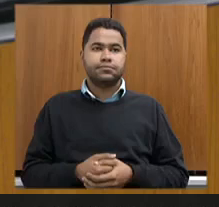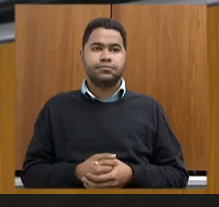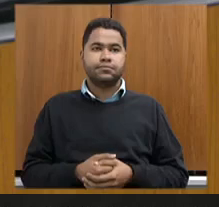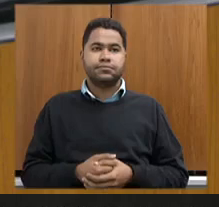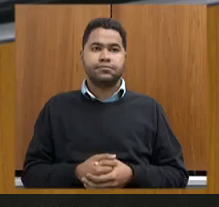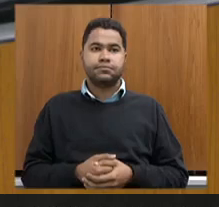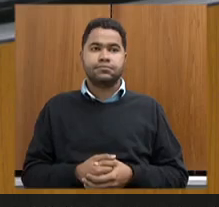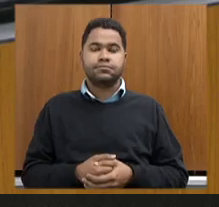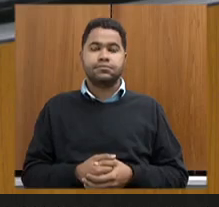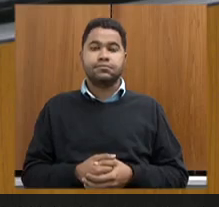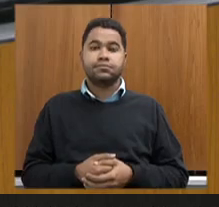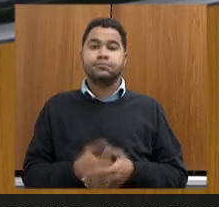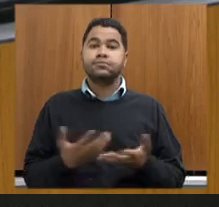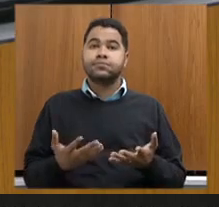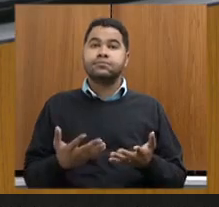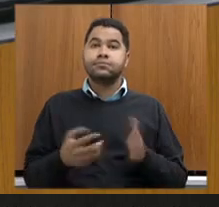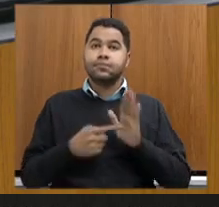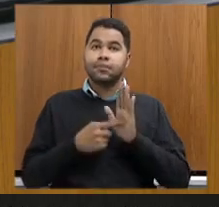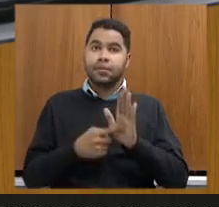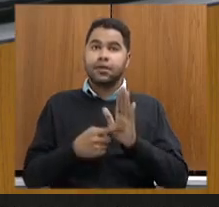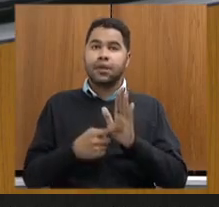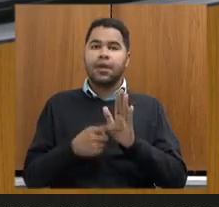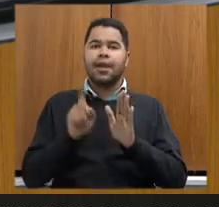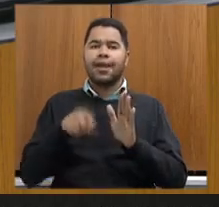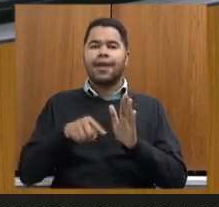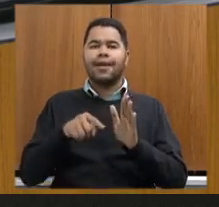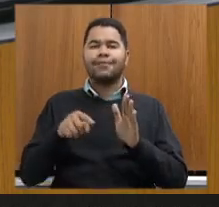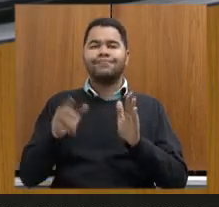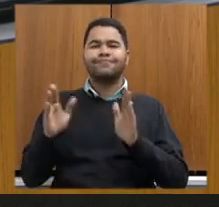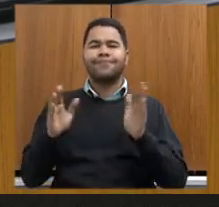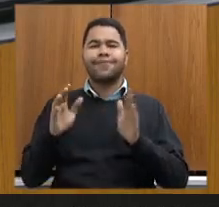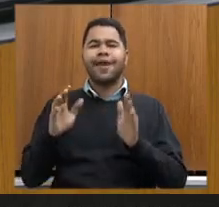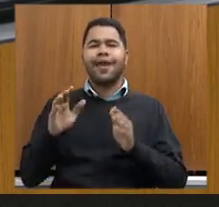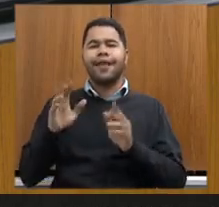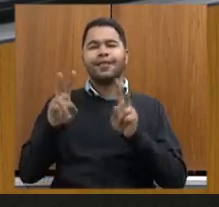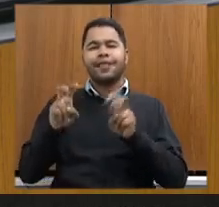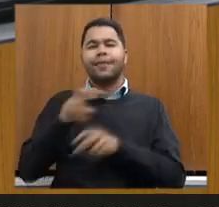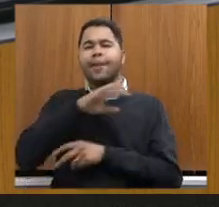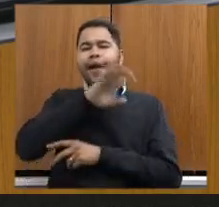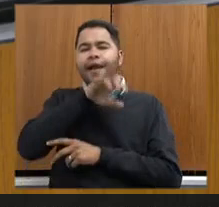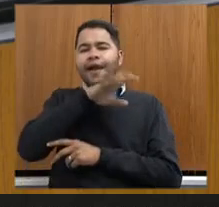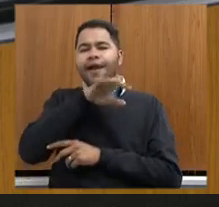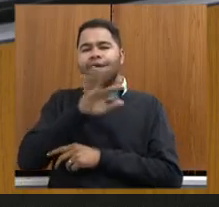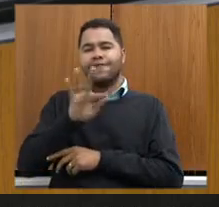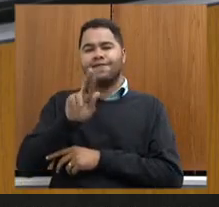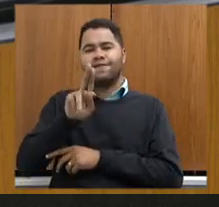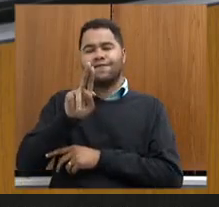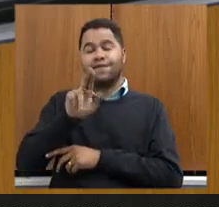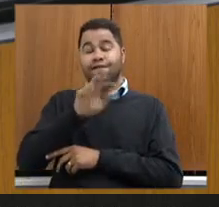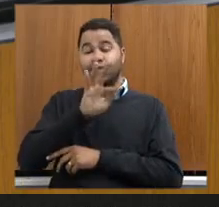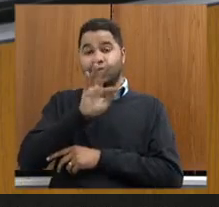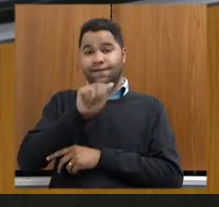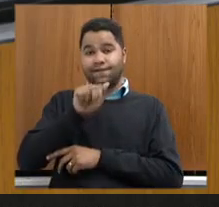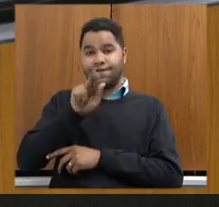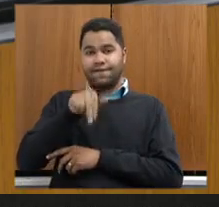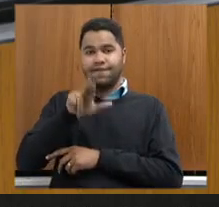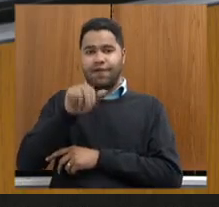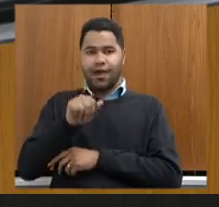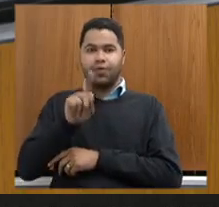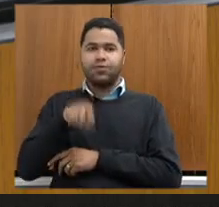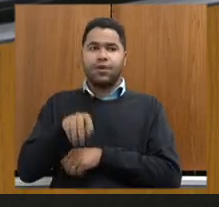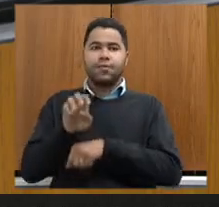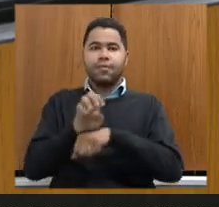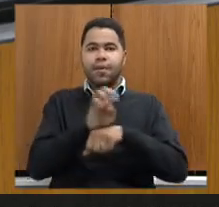Secretário, dentro da apresentação aqui em relação à FAUNA, em relação ao programa estadual de